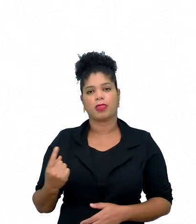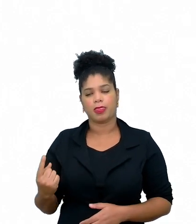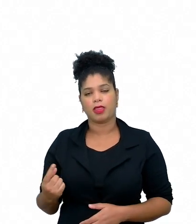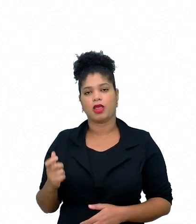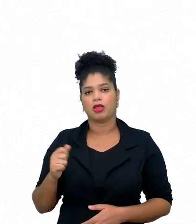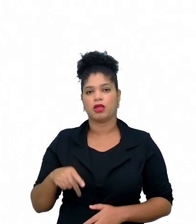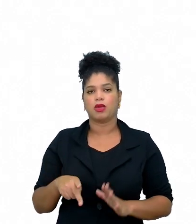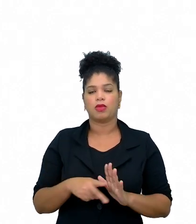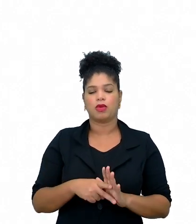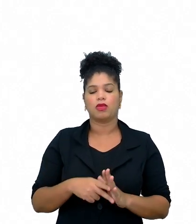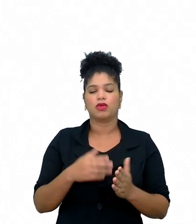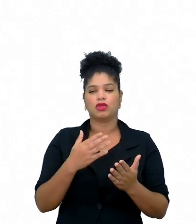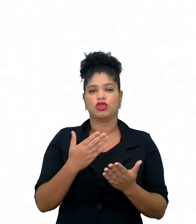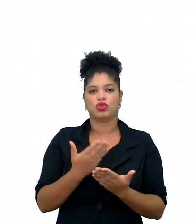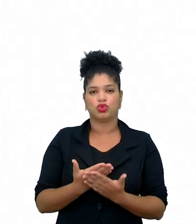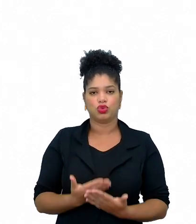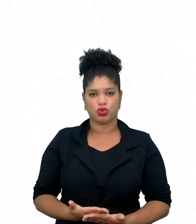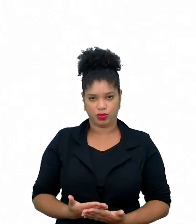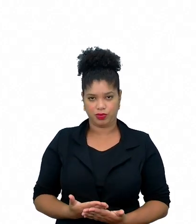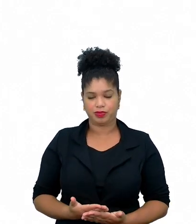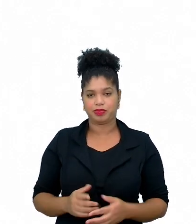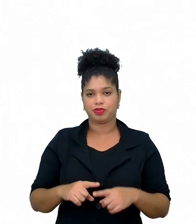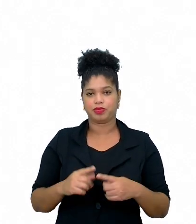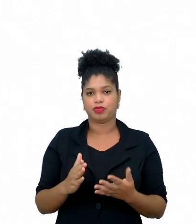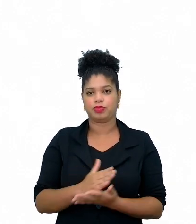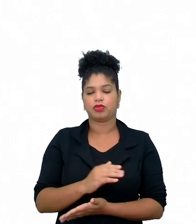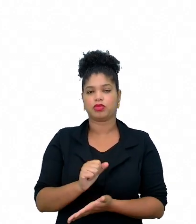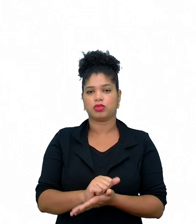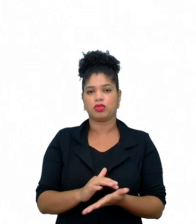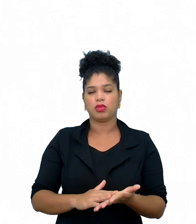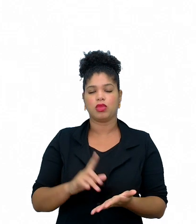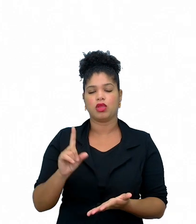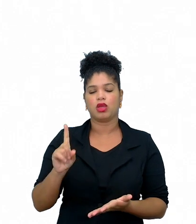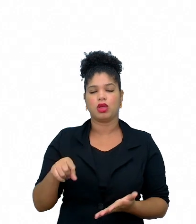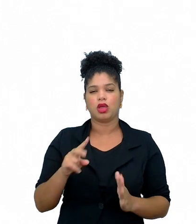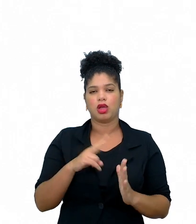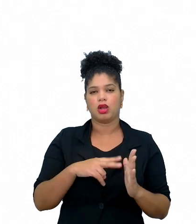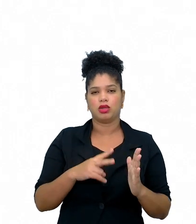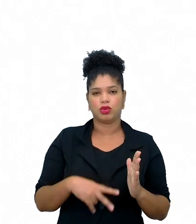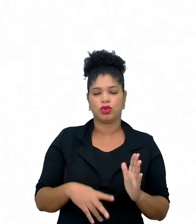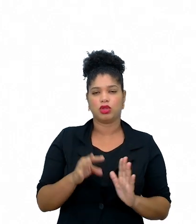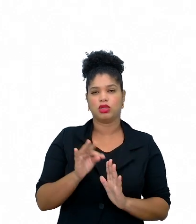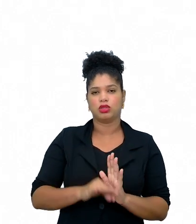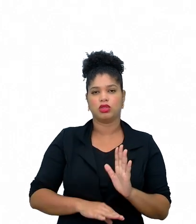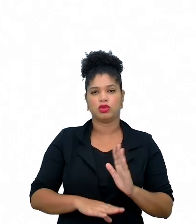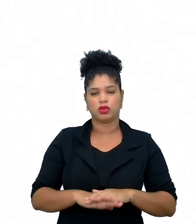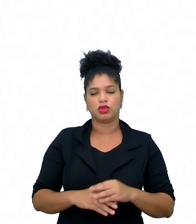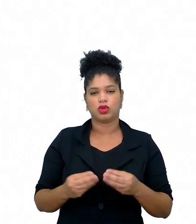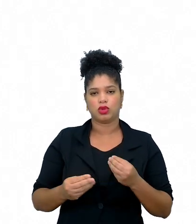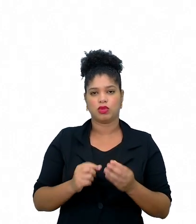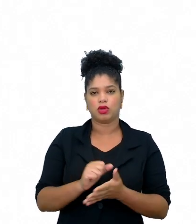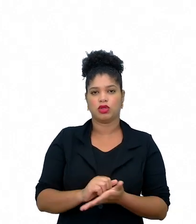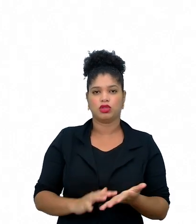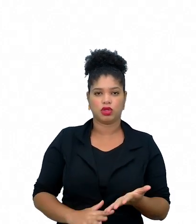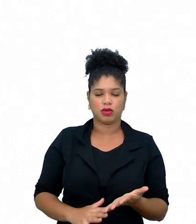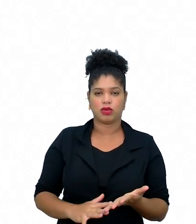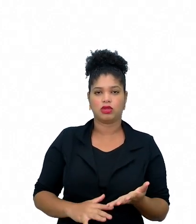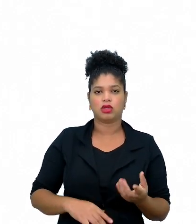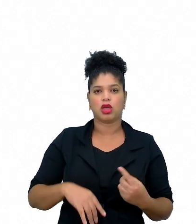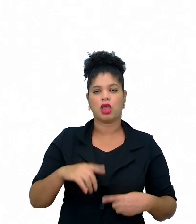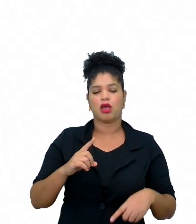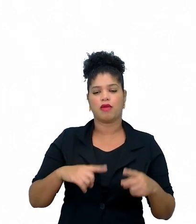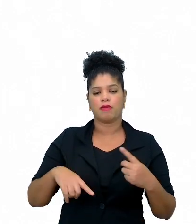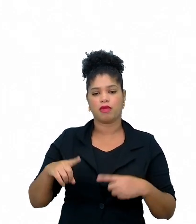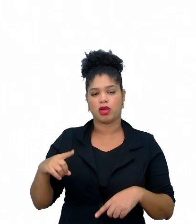estações de estudos. Essas atividades envolvem leitura, produção textual por meio de atividades variadas